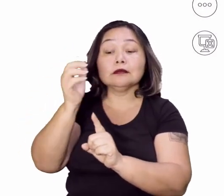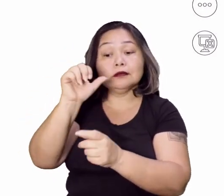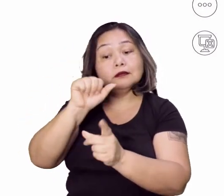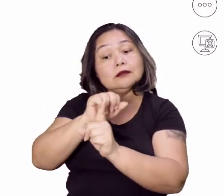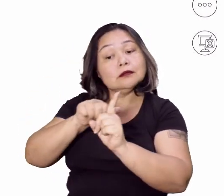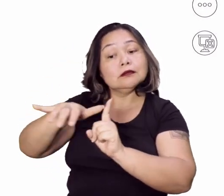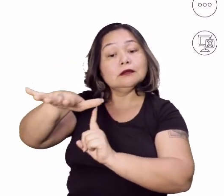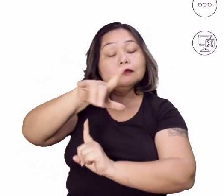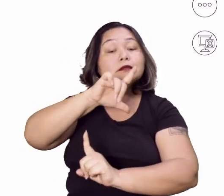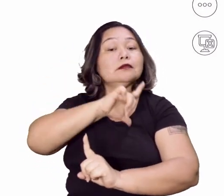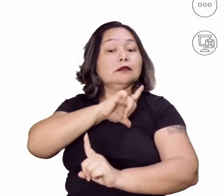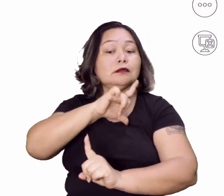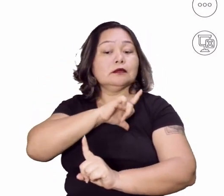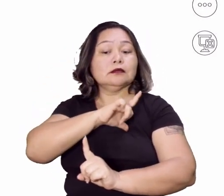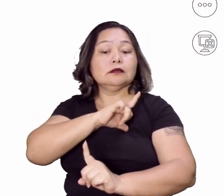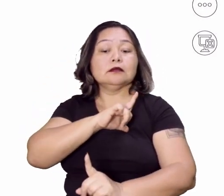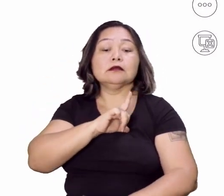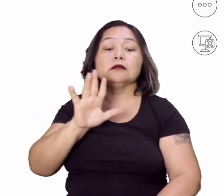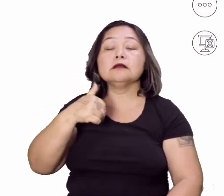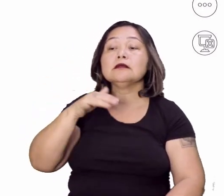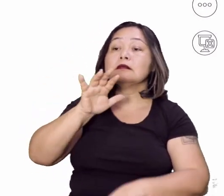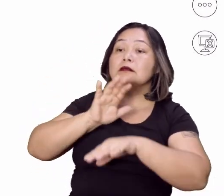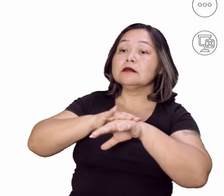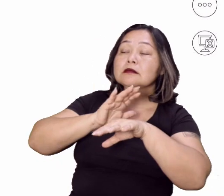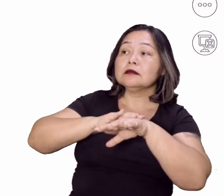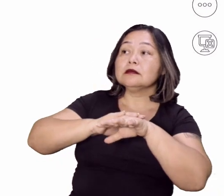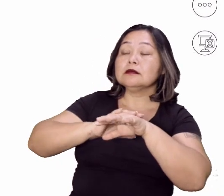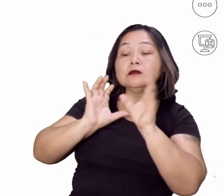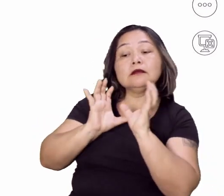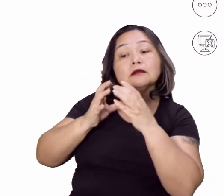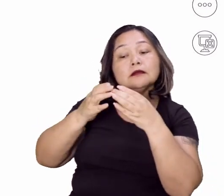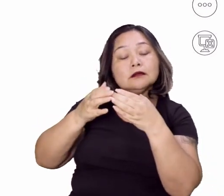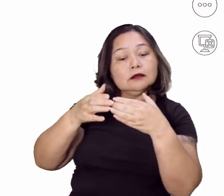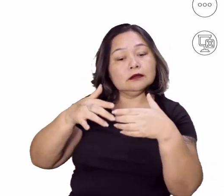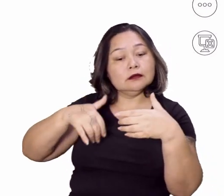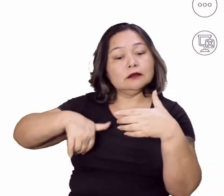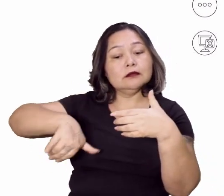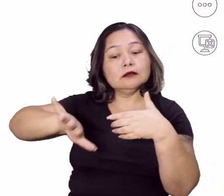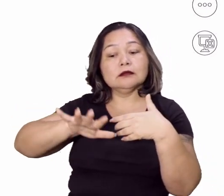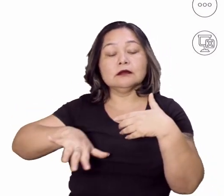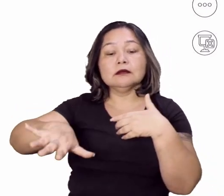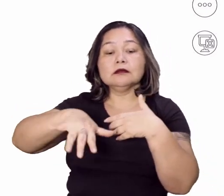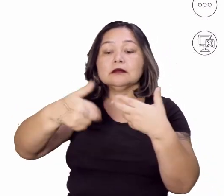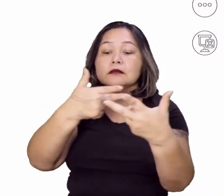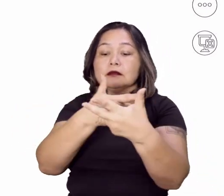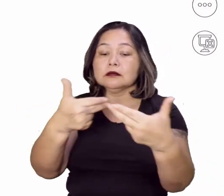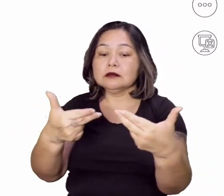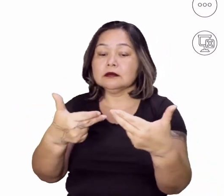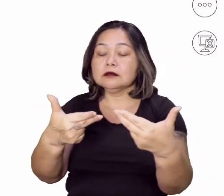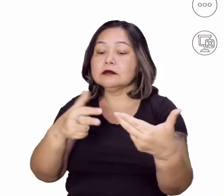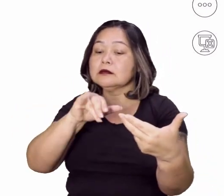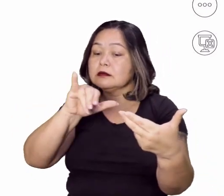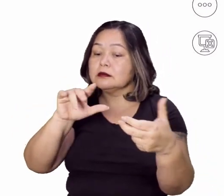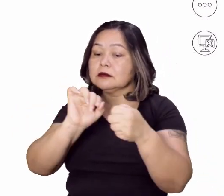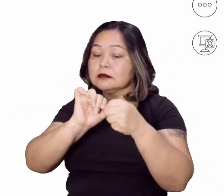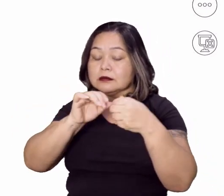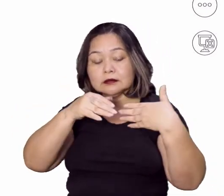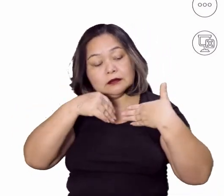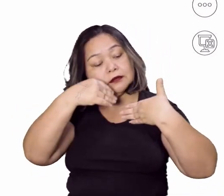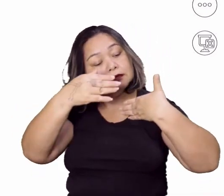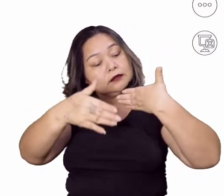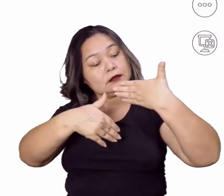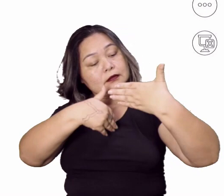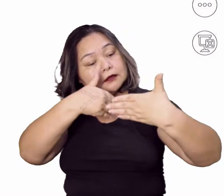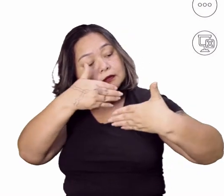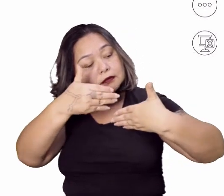que aquela sociedade tivesse. Então, a ideologia é esse conjunto de ideias sobre determinada coisa que vai me levar, vai